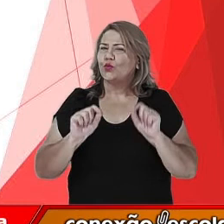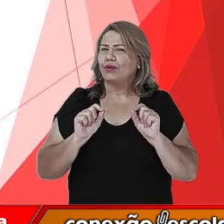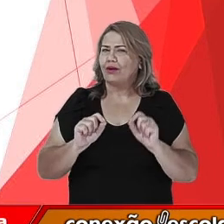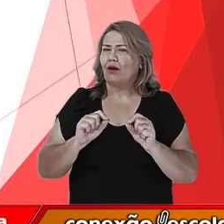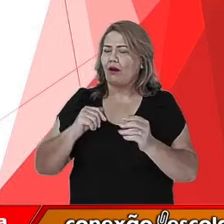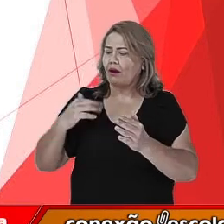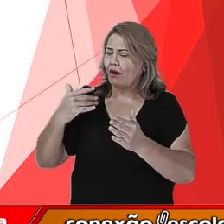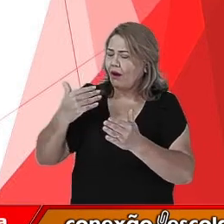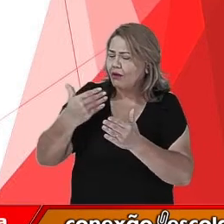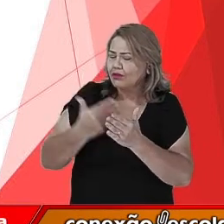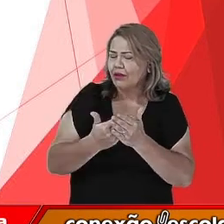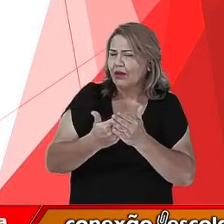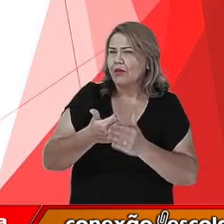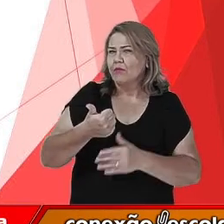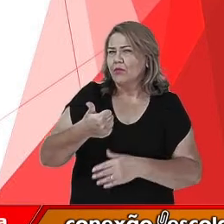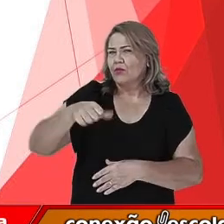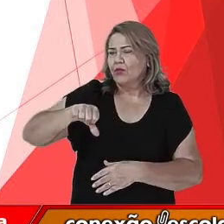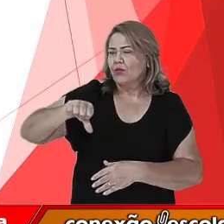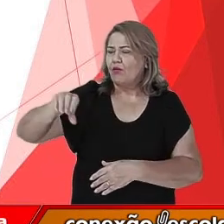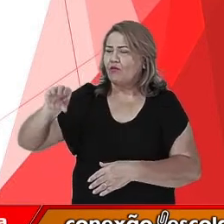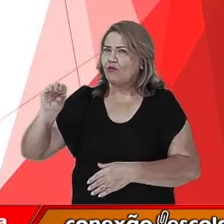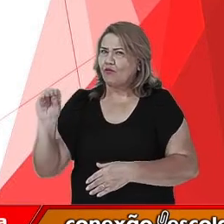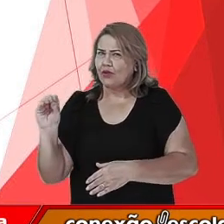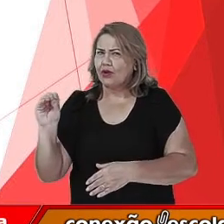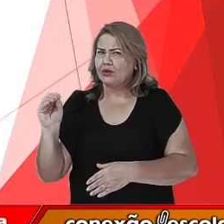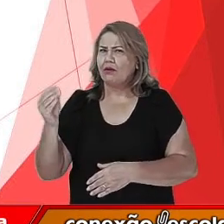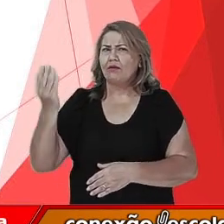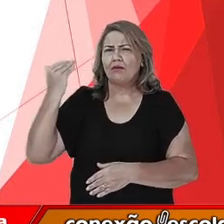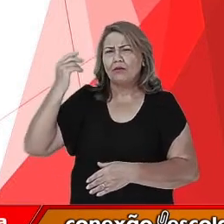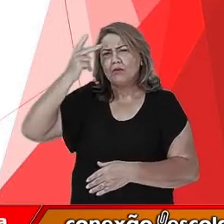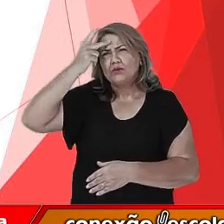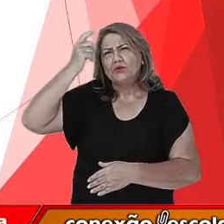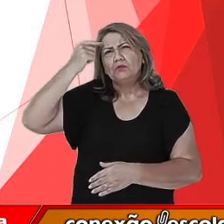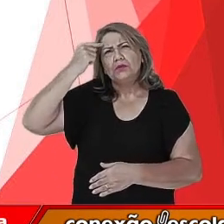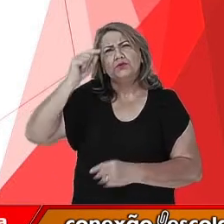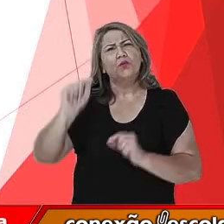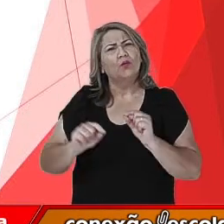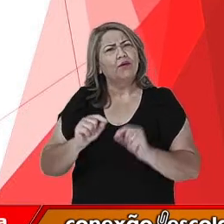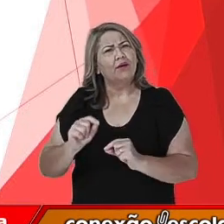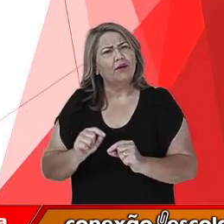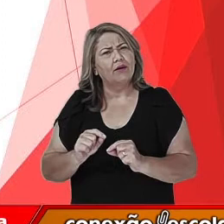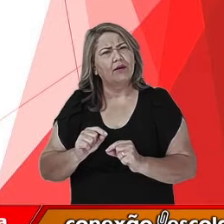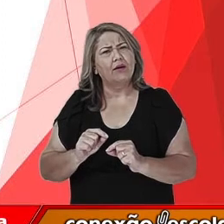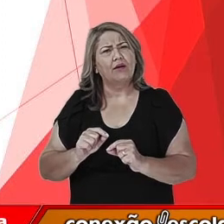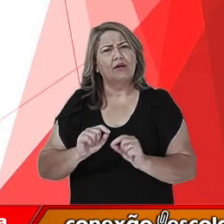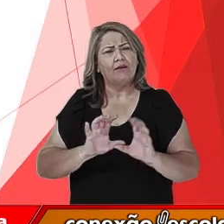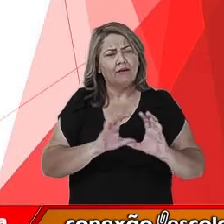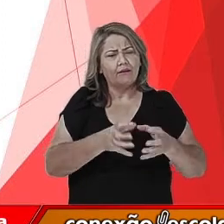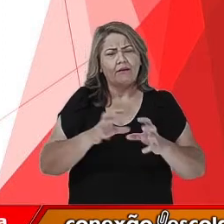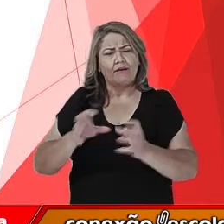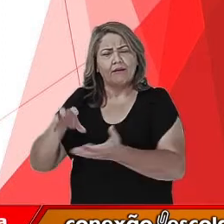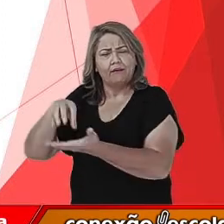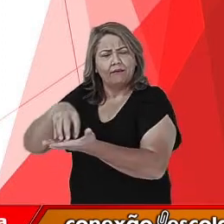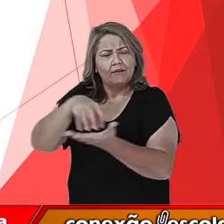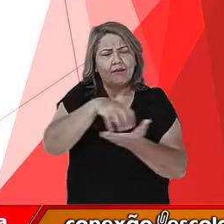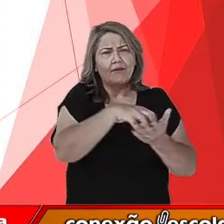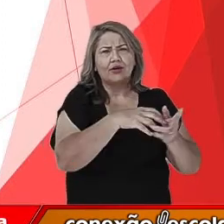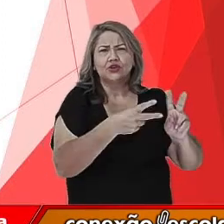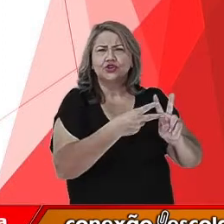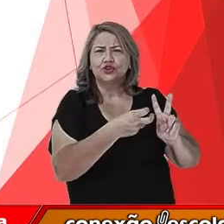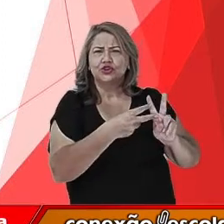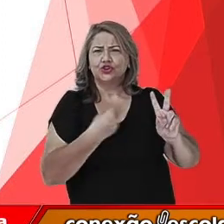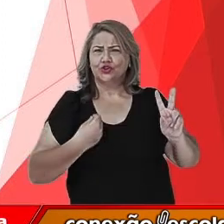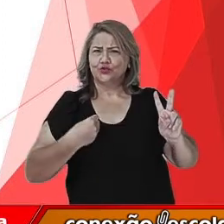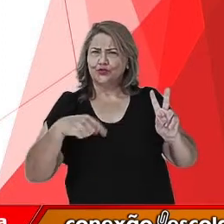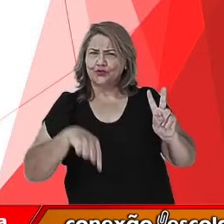1990, pensava-se, achava-se que as tribos ou sociedades indígenas que aqui viviam,